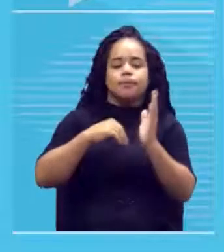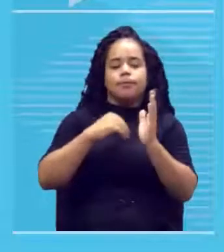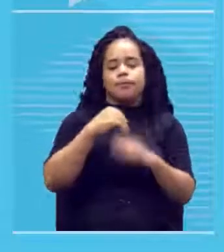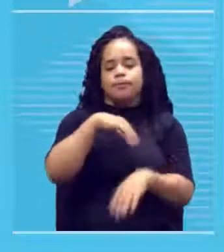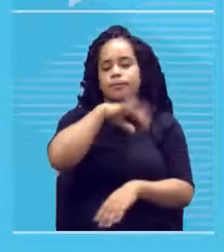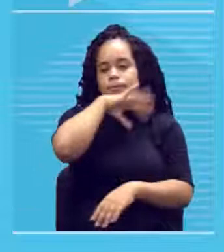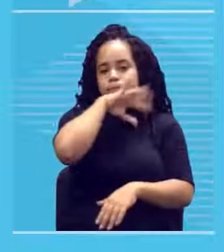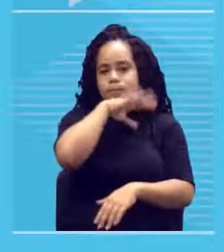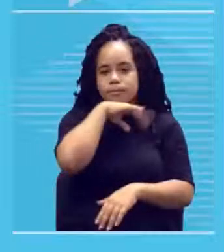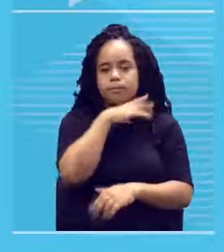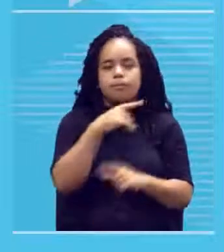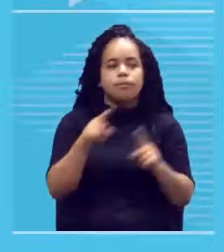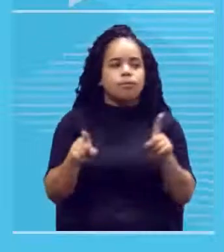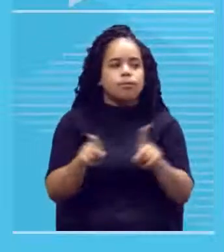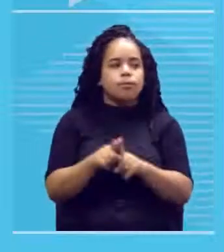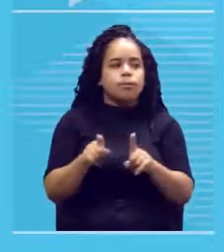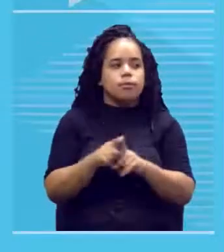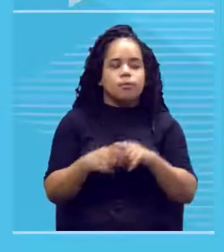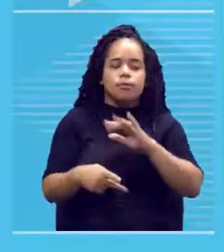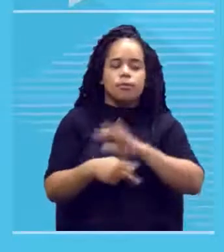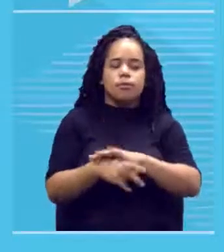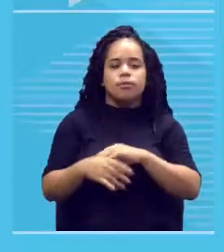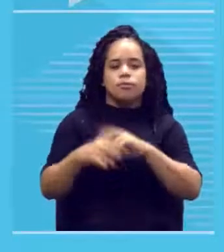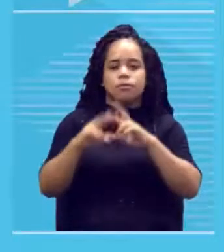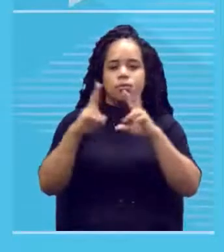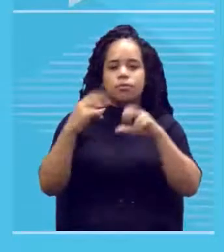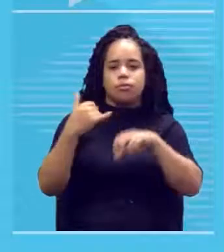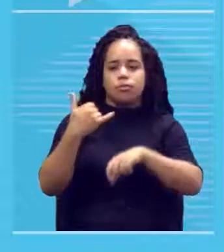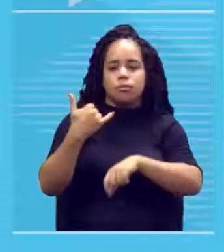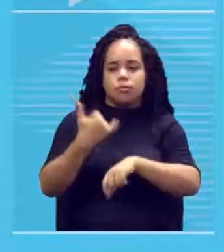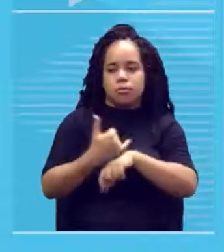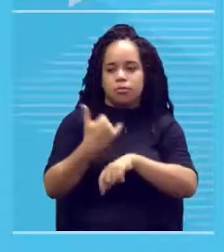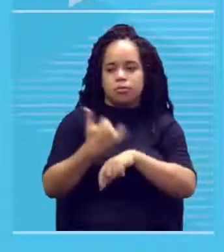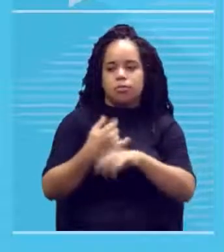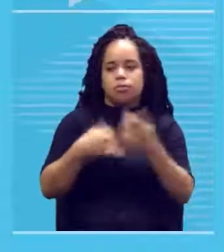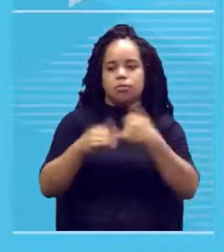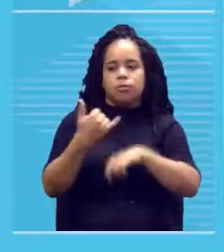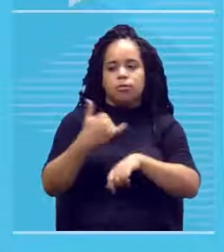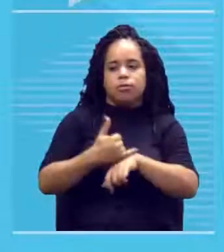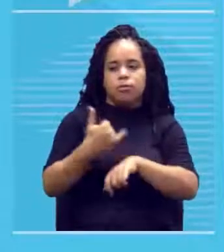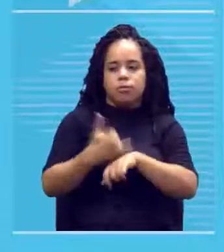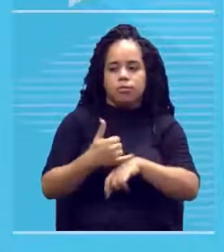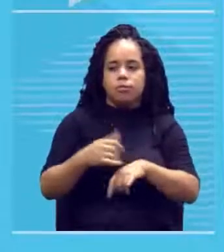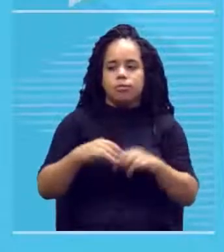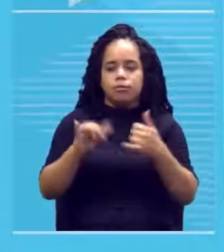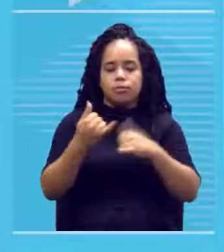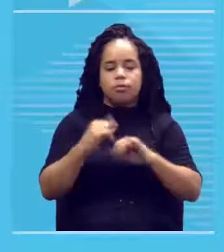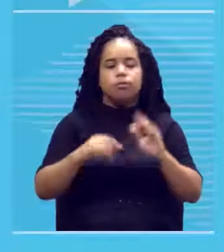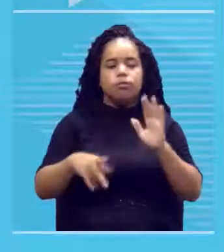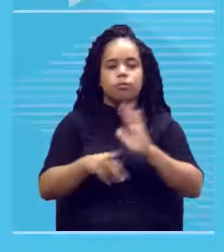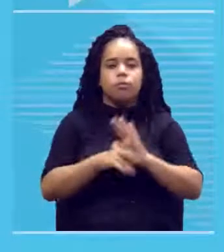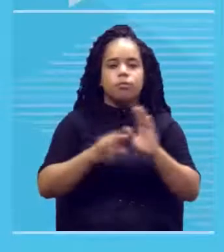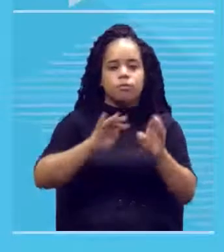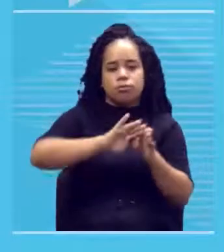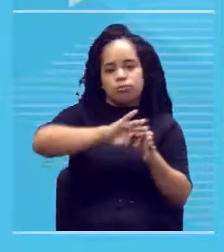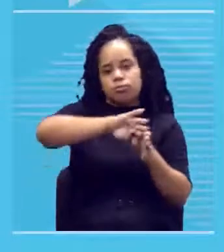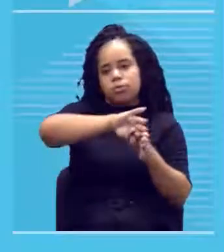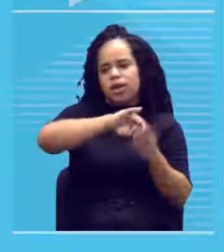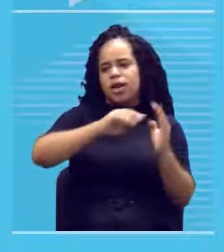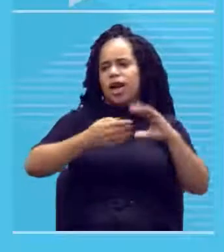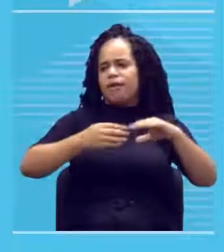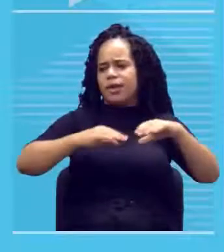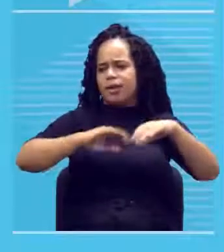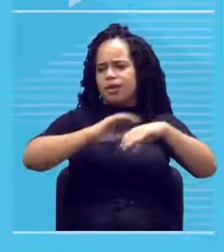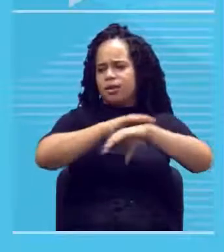óxido de ferro na parede das cavernas é uma técnica. Então, o estudo, o